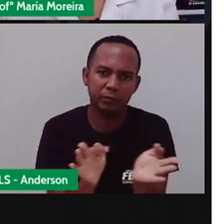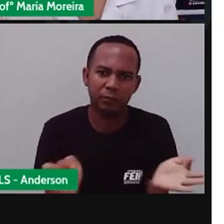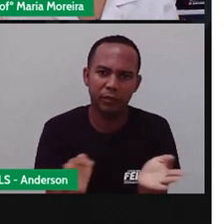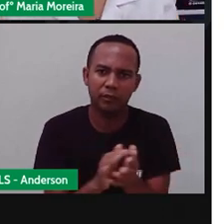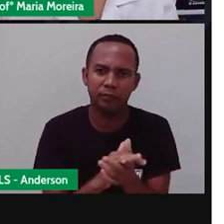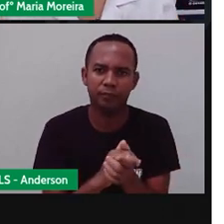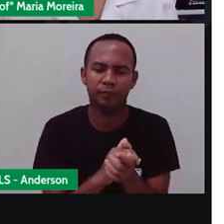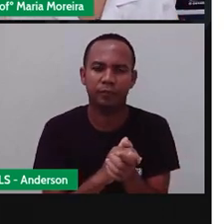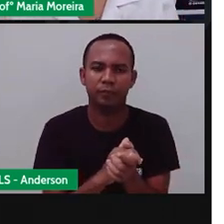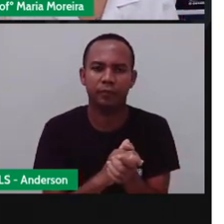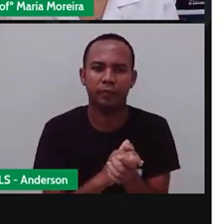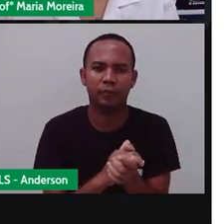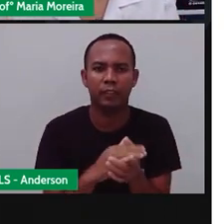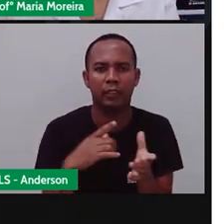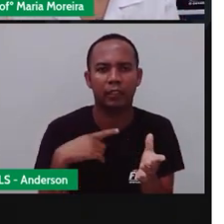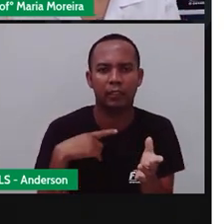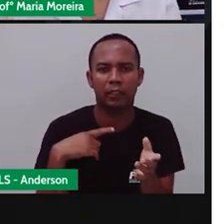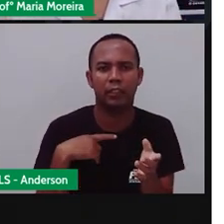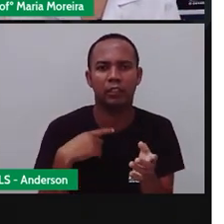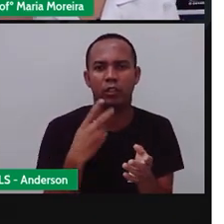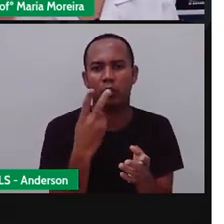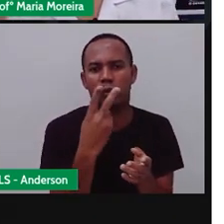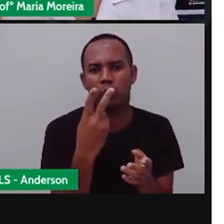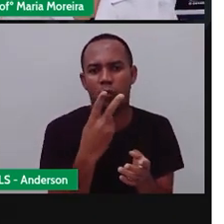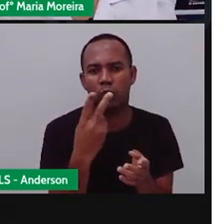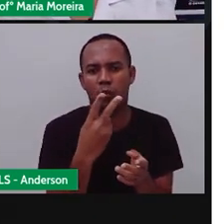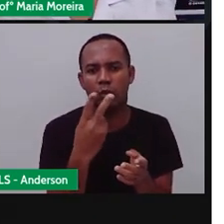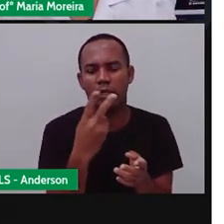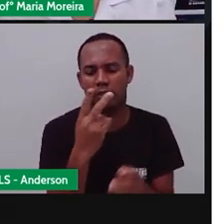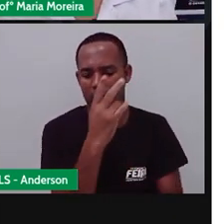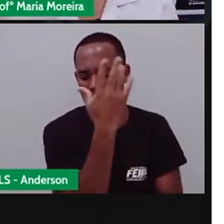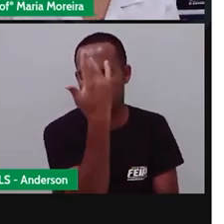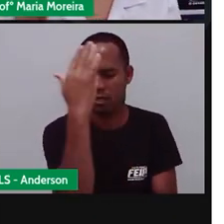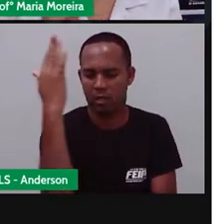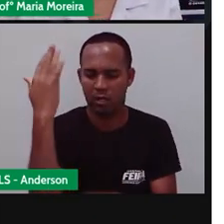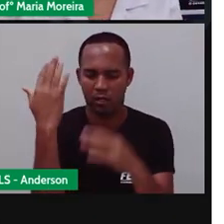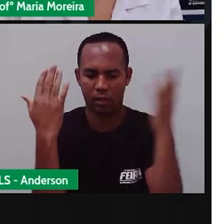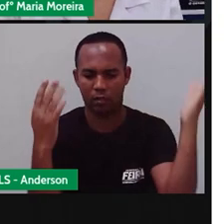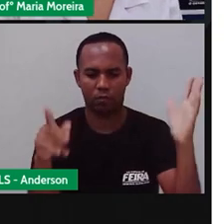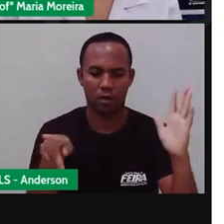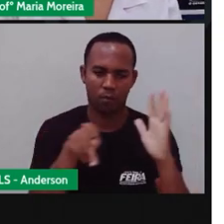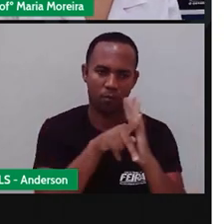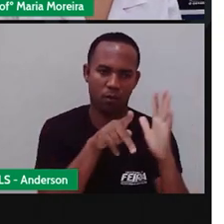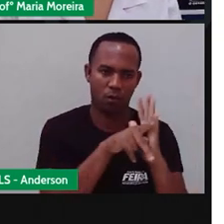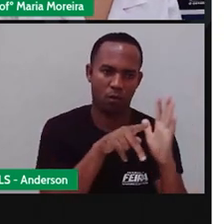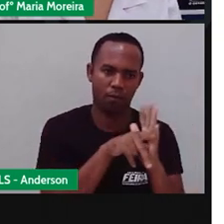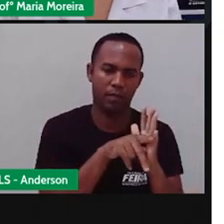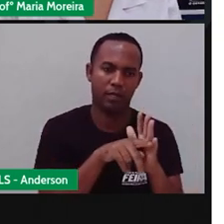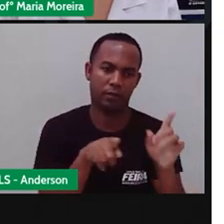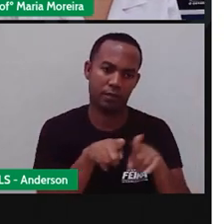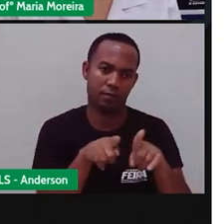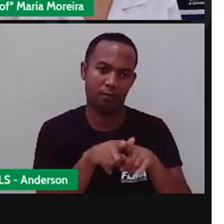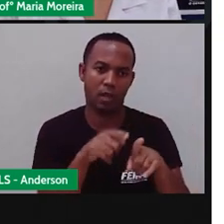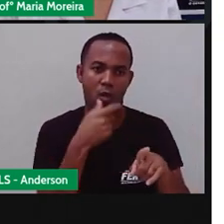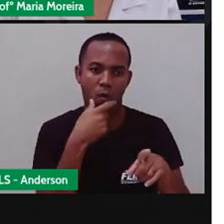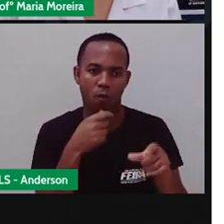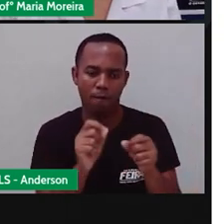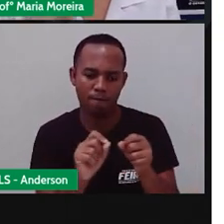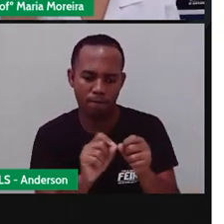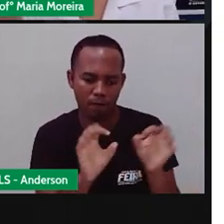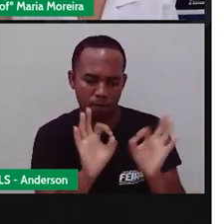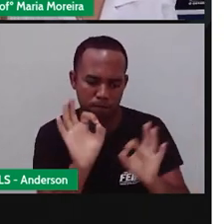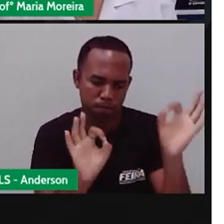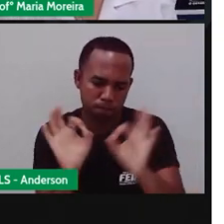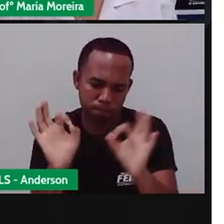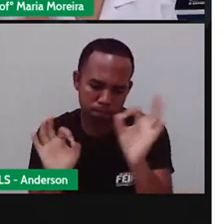existem basicamente dois tipos de paisagem, que são as naturais e as paisagens o quê? Humanizadas. Não é isso? As